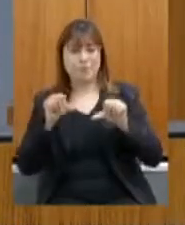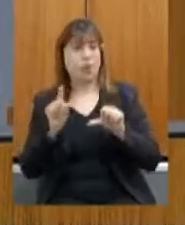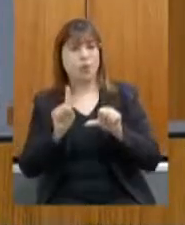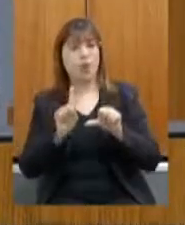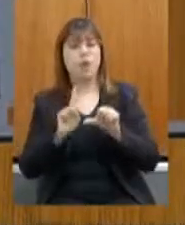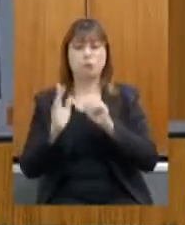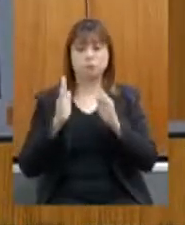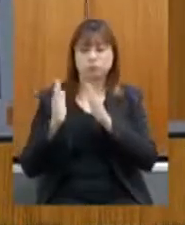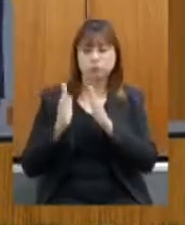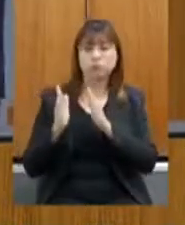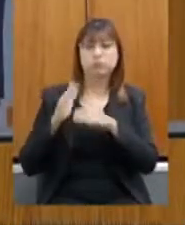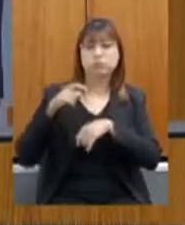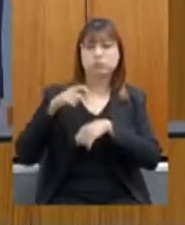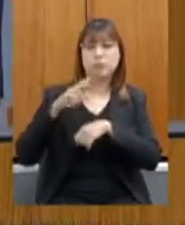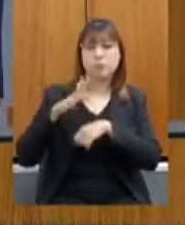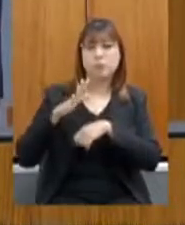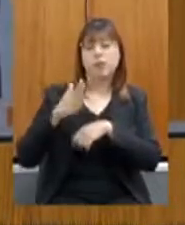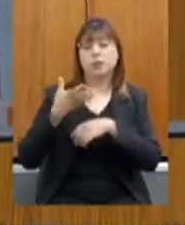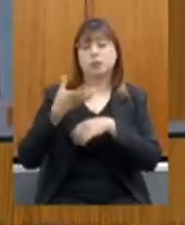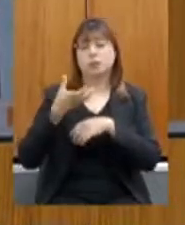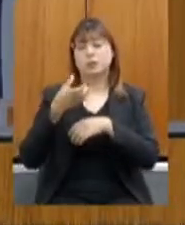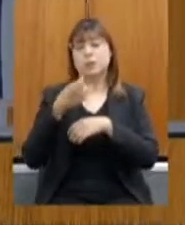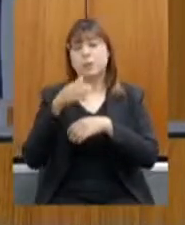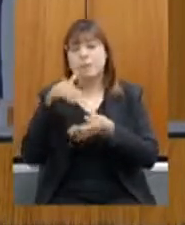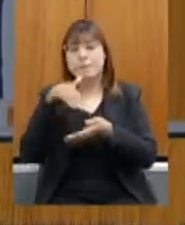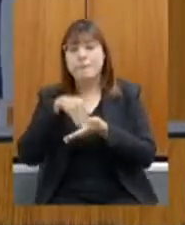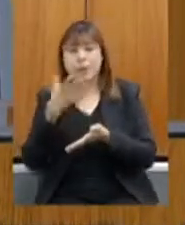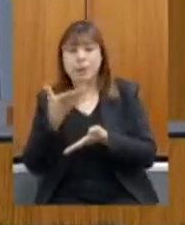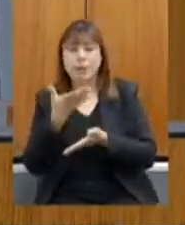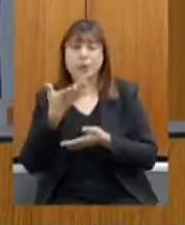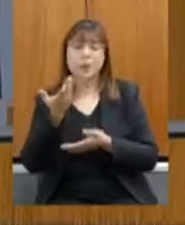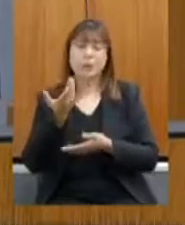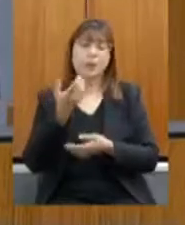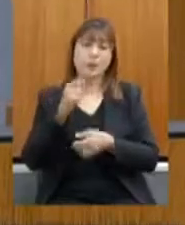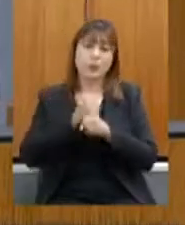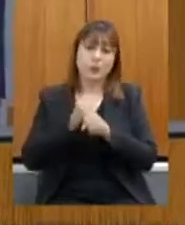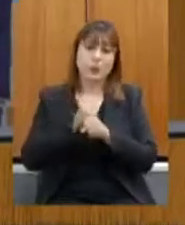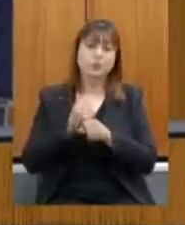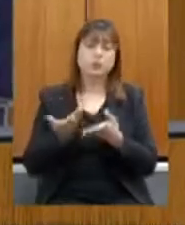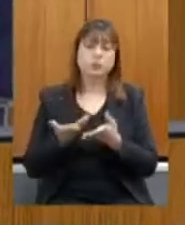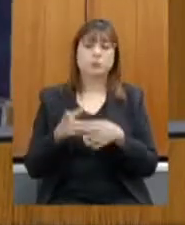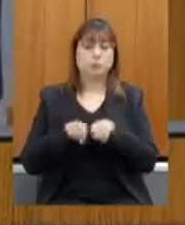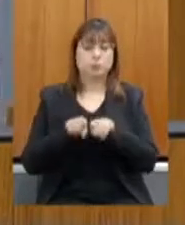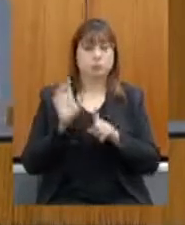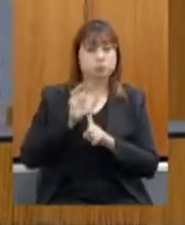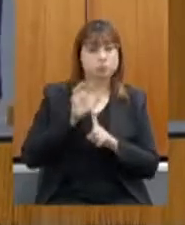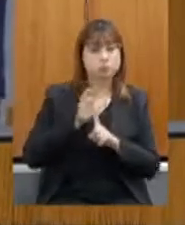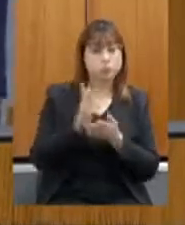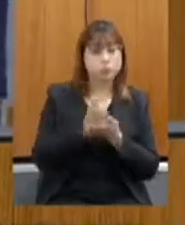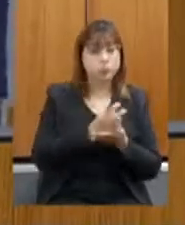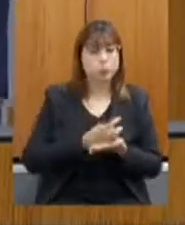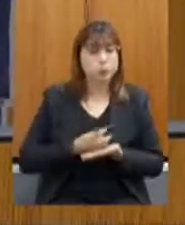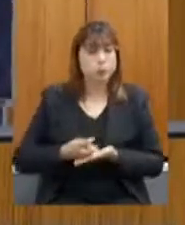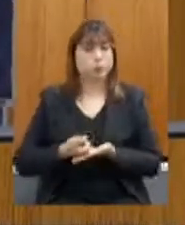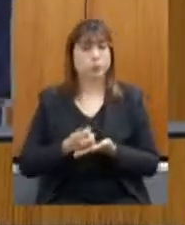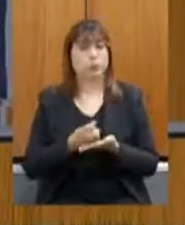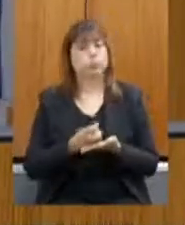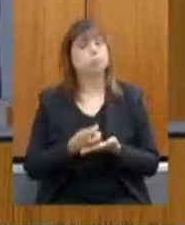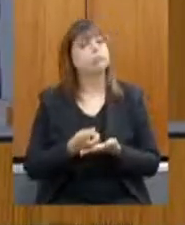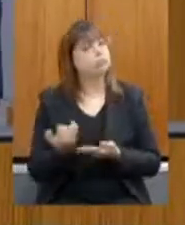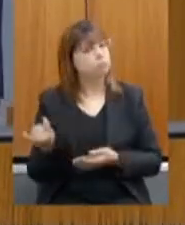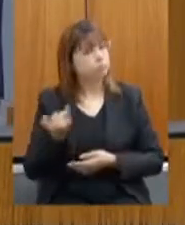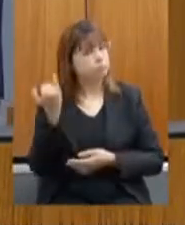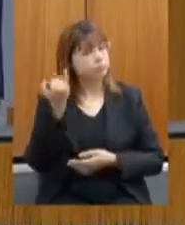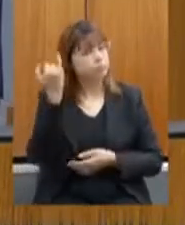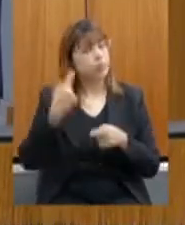tecnologia, e isso é muito importante, e o incentivo tributário, é fundamental, porque